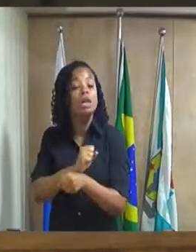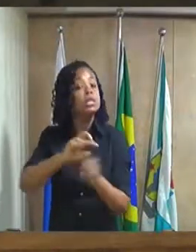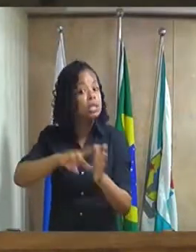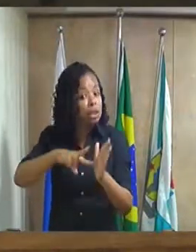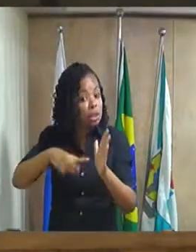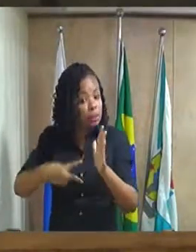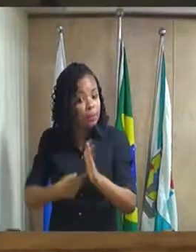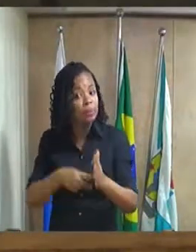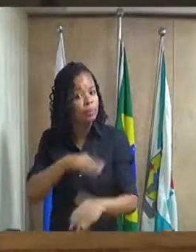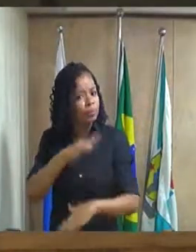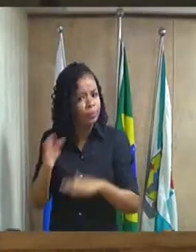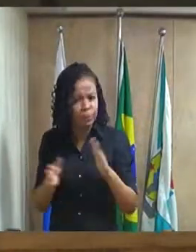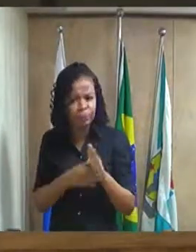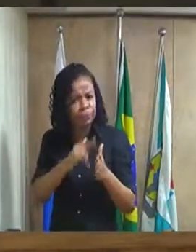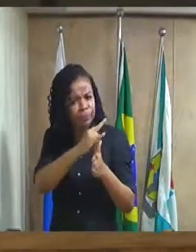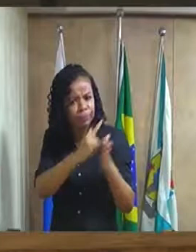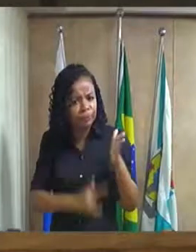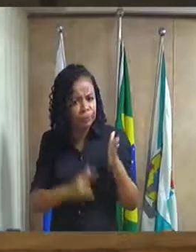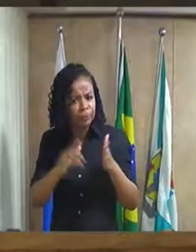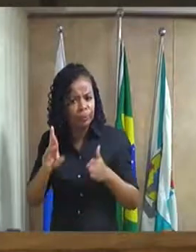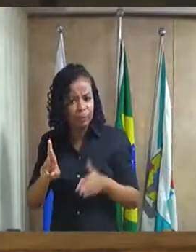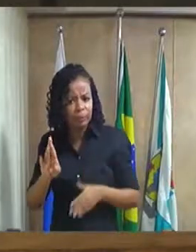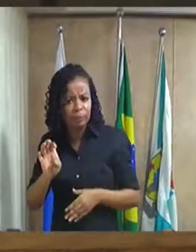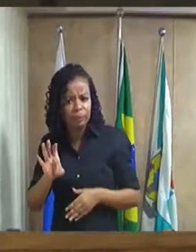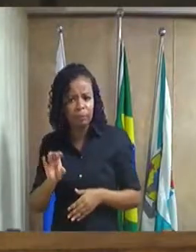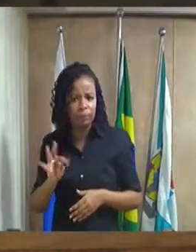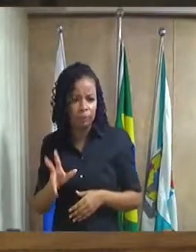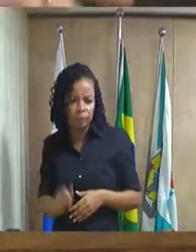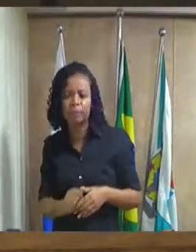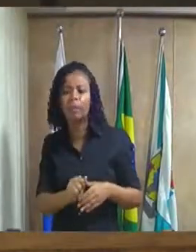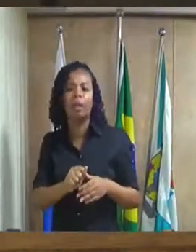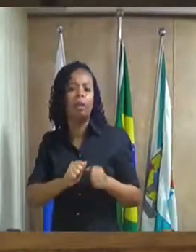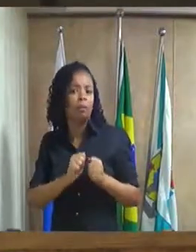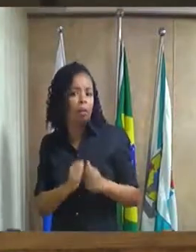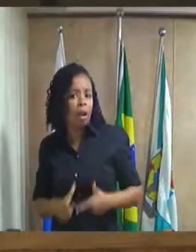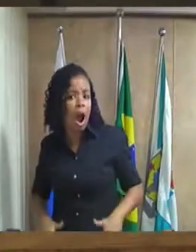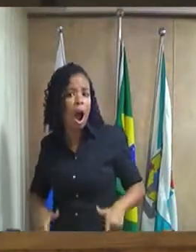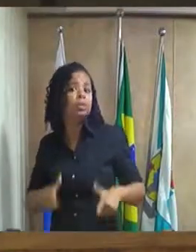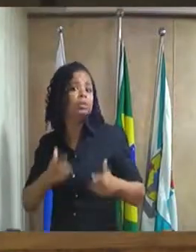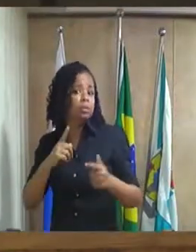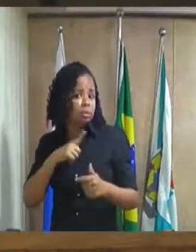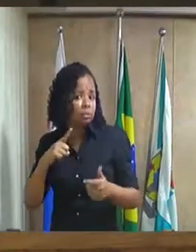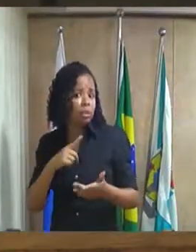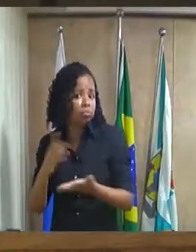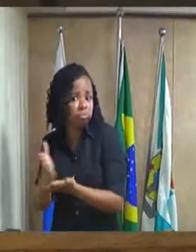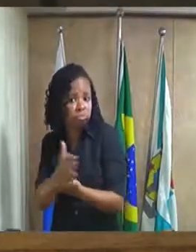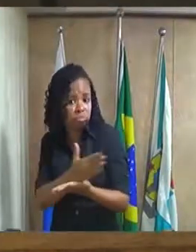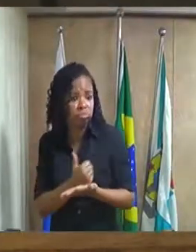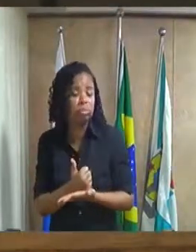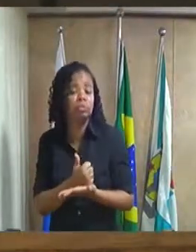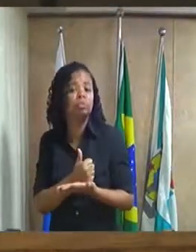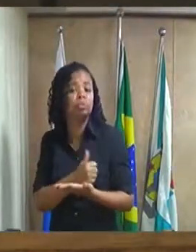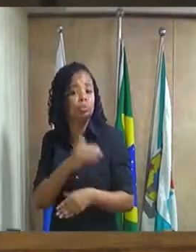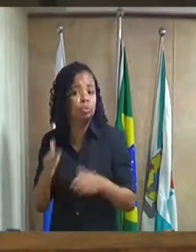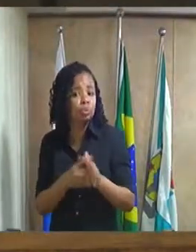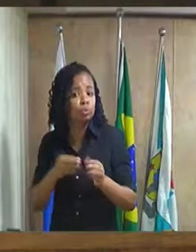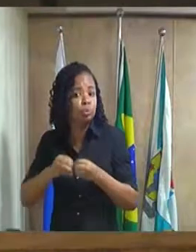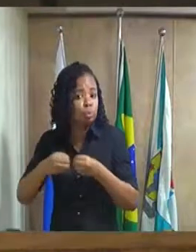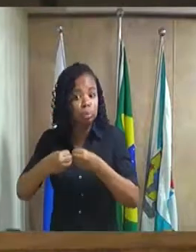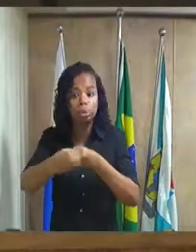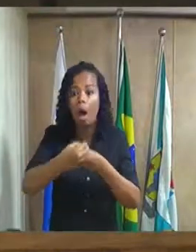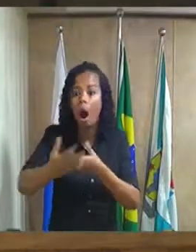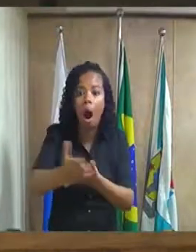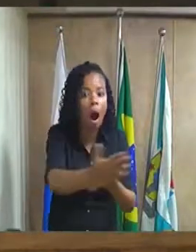elas se completam com as despesas do município ou seja nós